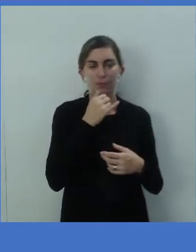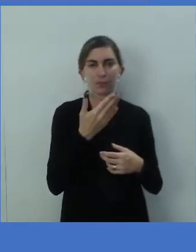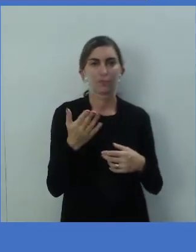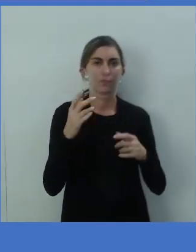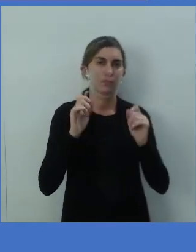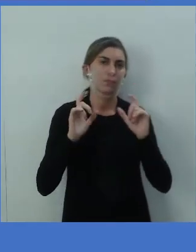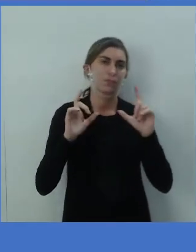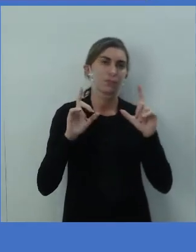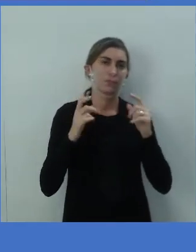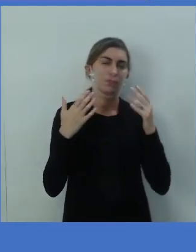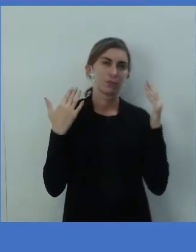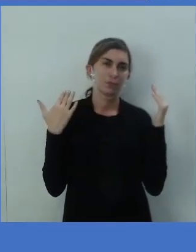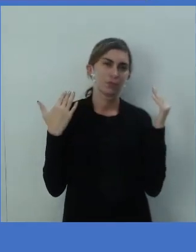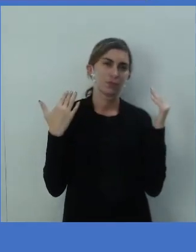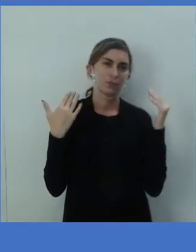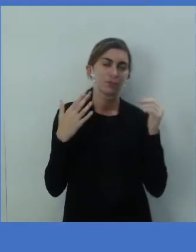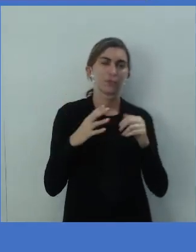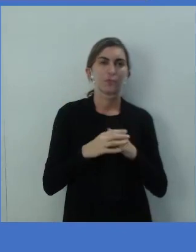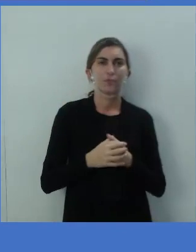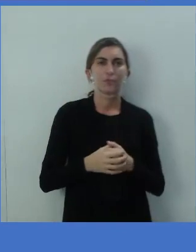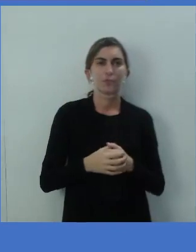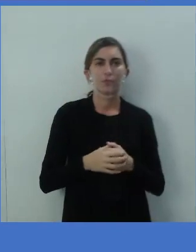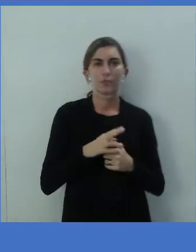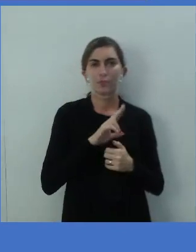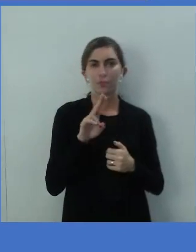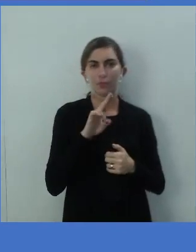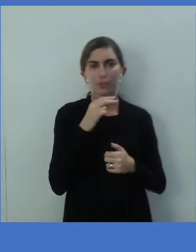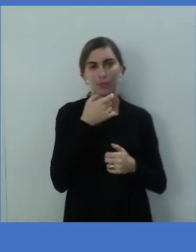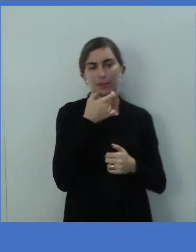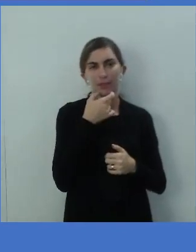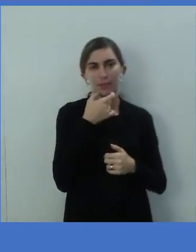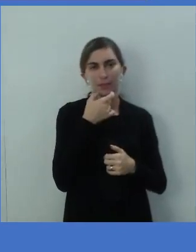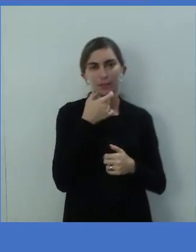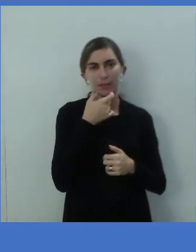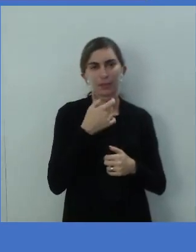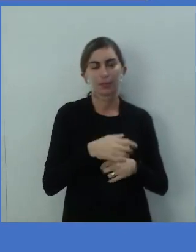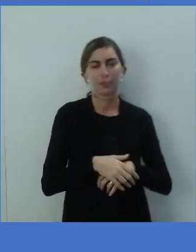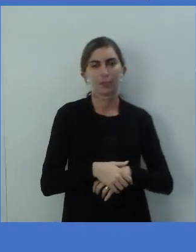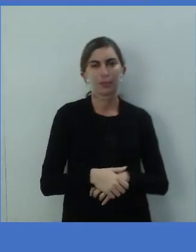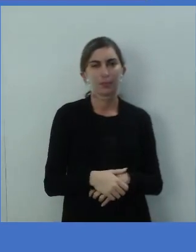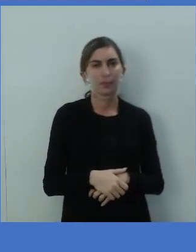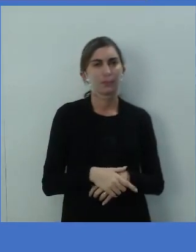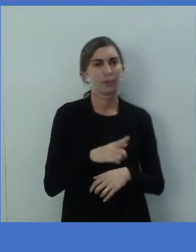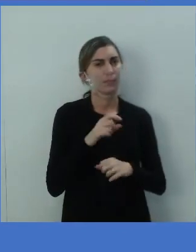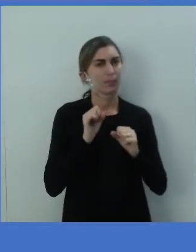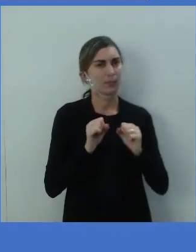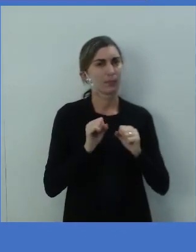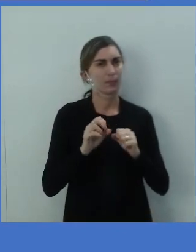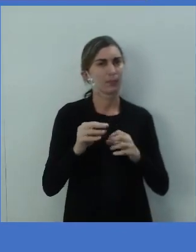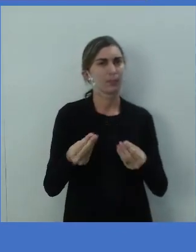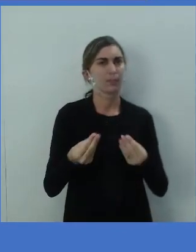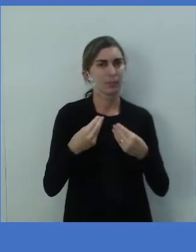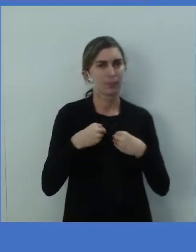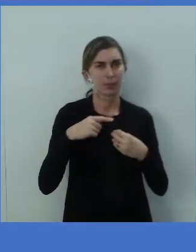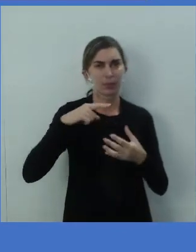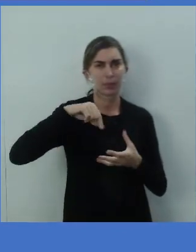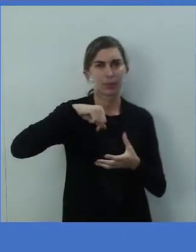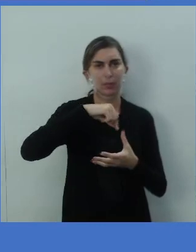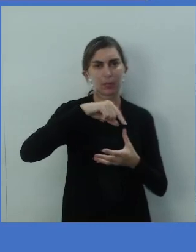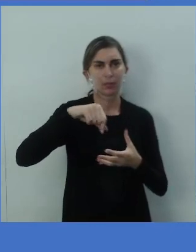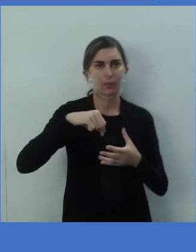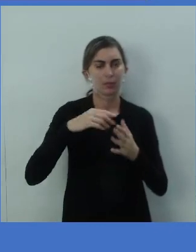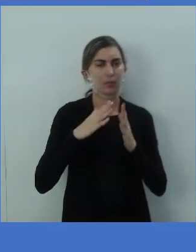seguinte maneira, could you pass me the salt, please? Você pode me passar o salt, por favor?